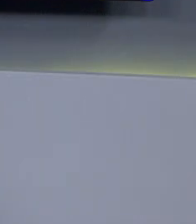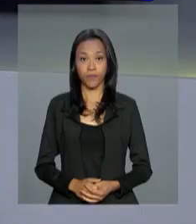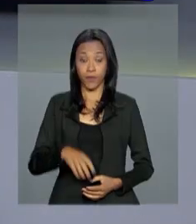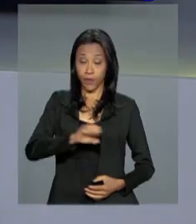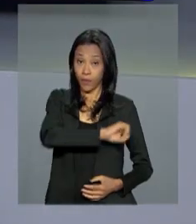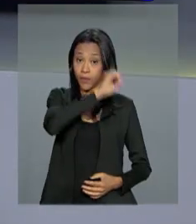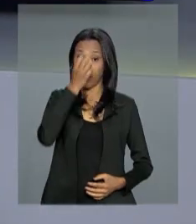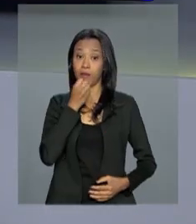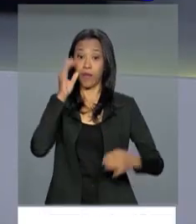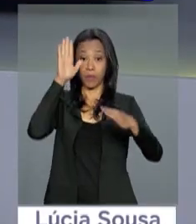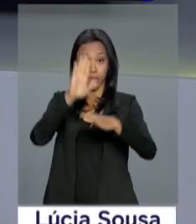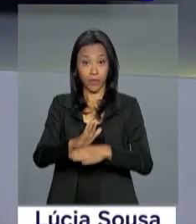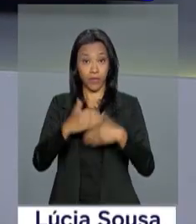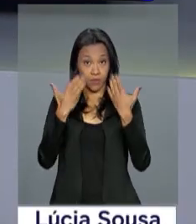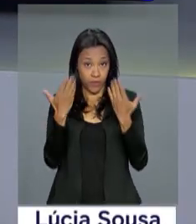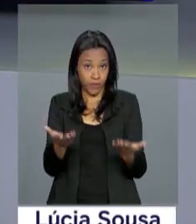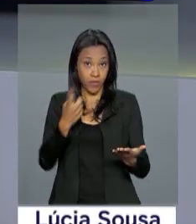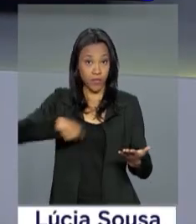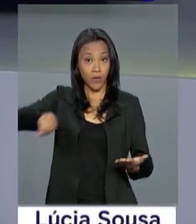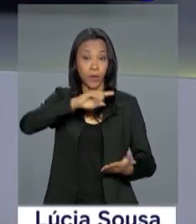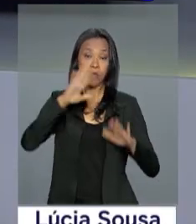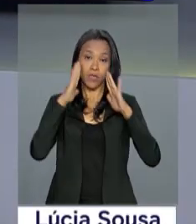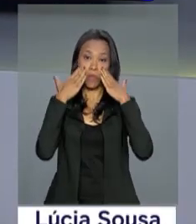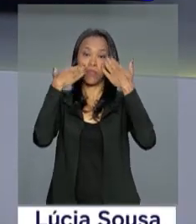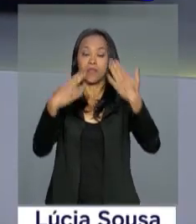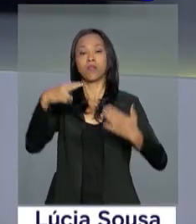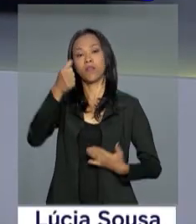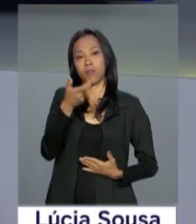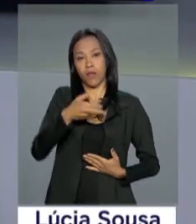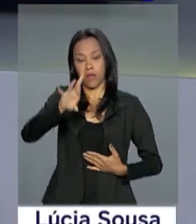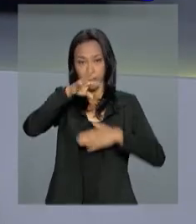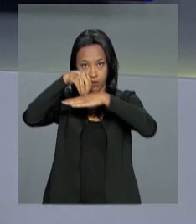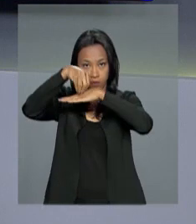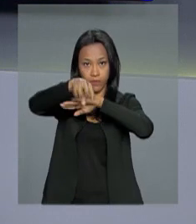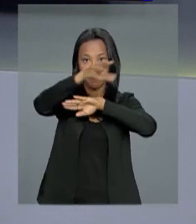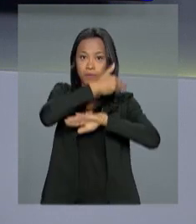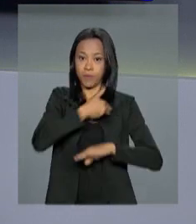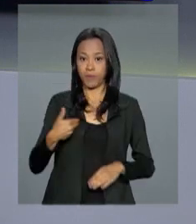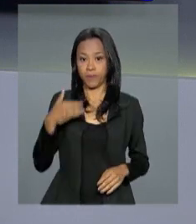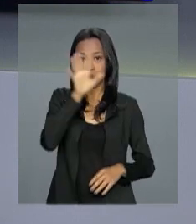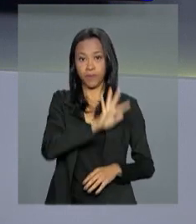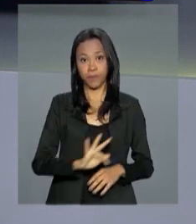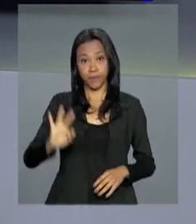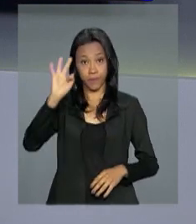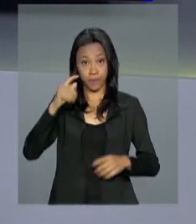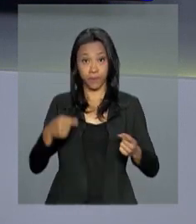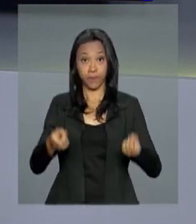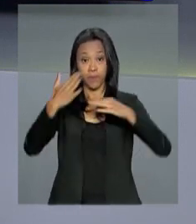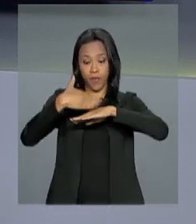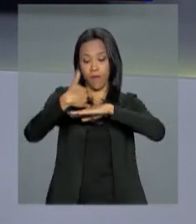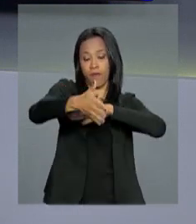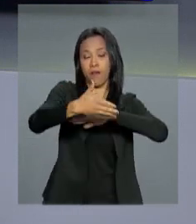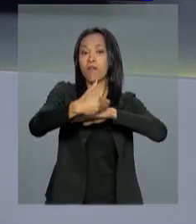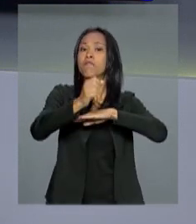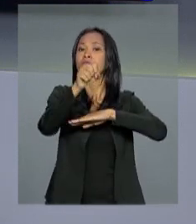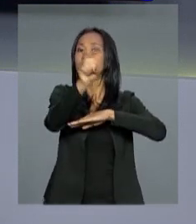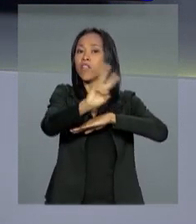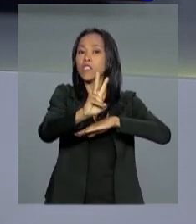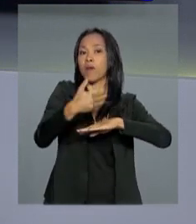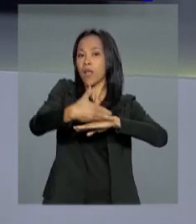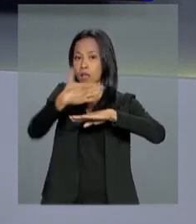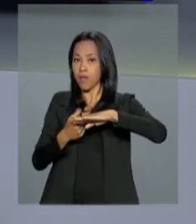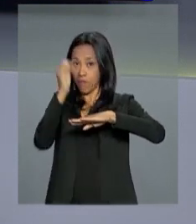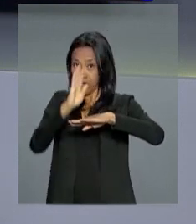Olá, boa tarde pra você no ar, o repórter NBR com as notícias do governo federal. A fronteira entre Brasil e Venezuela foi